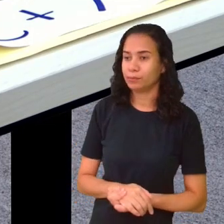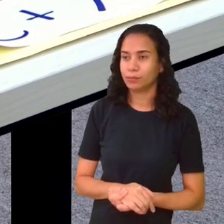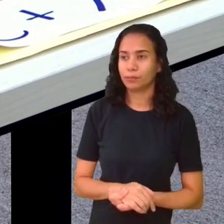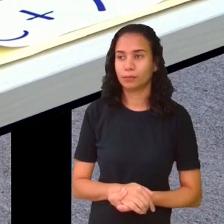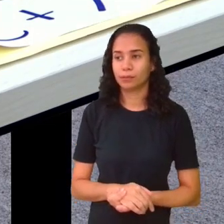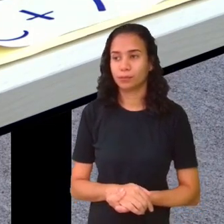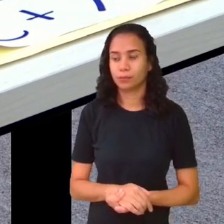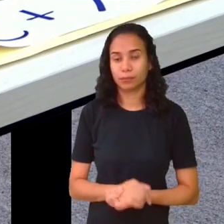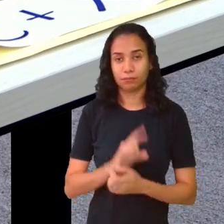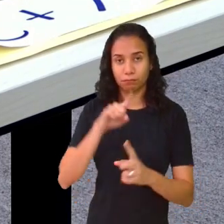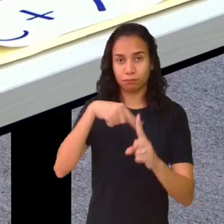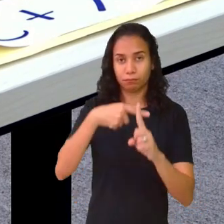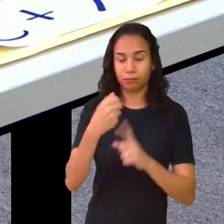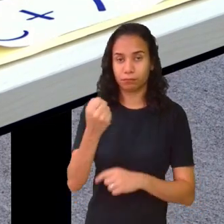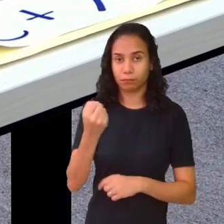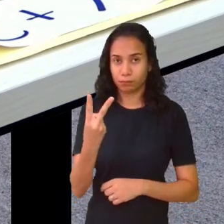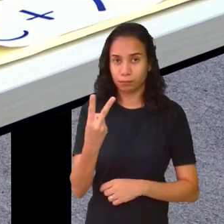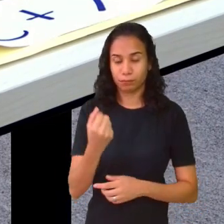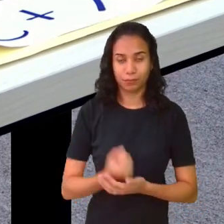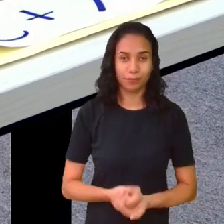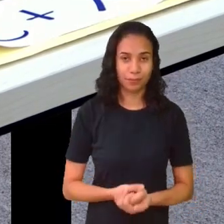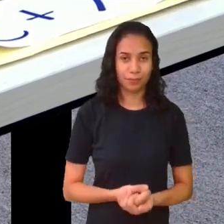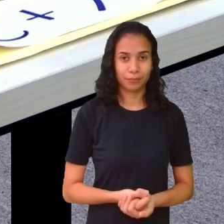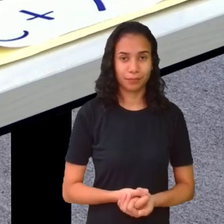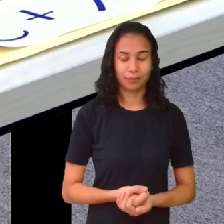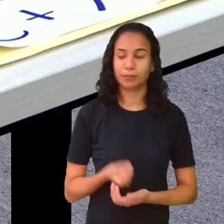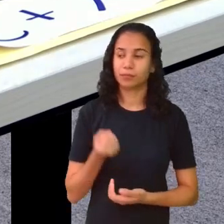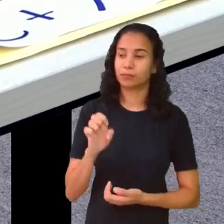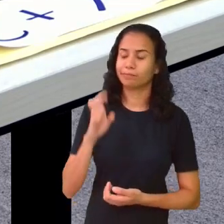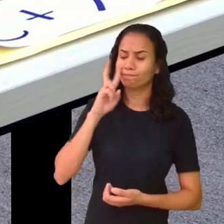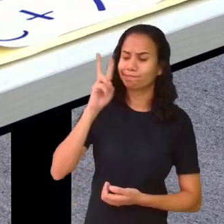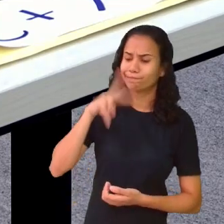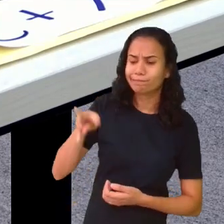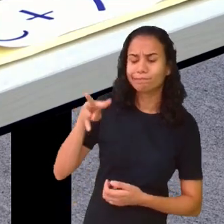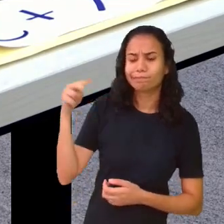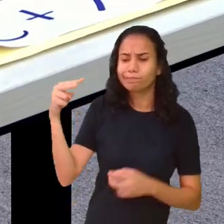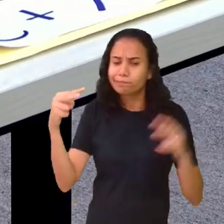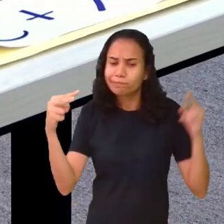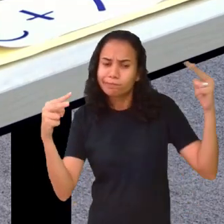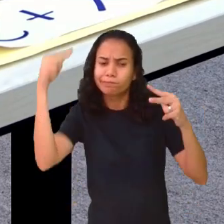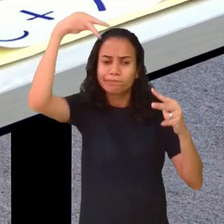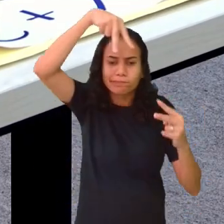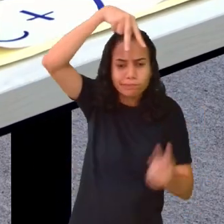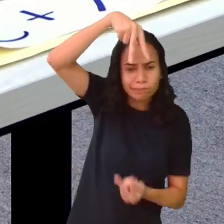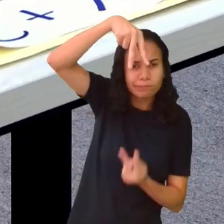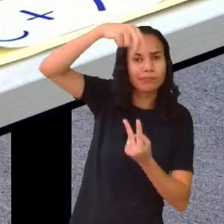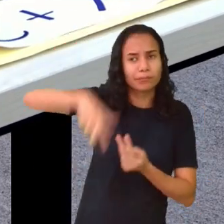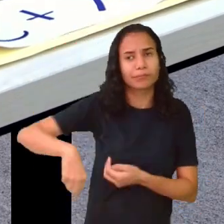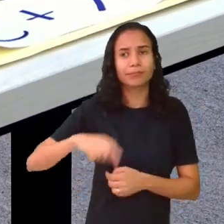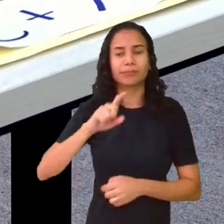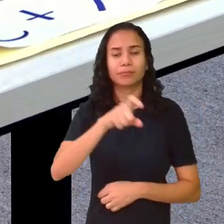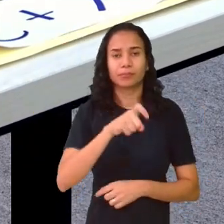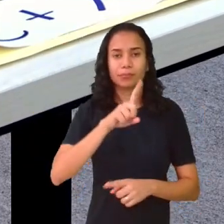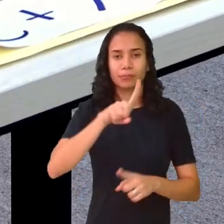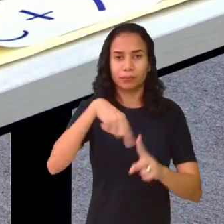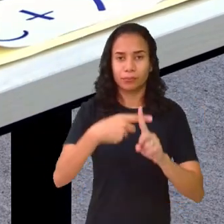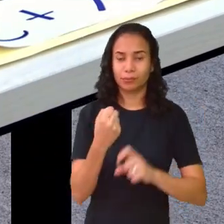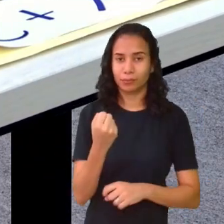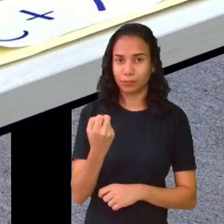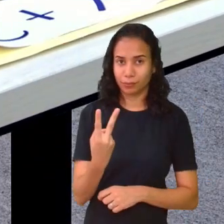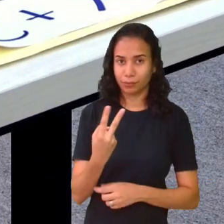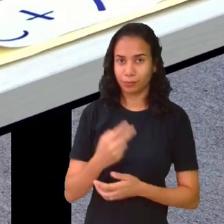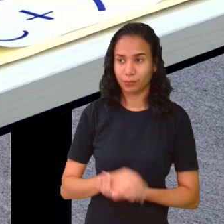Então, mais 2. 1, 2. E se eu olhar assim? A mesma coisa. Que tamanho é esse? x